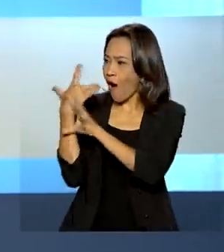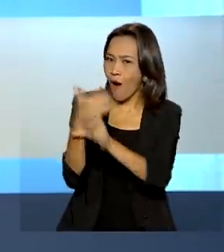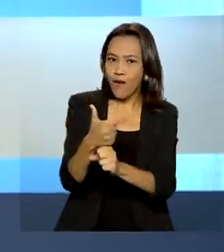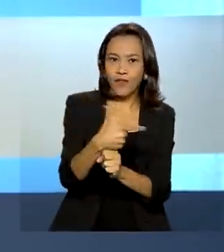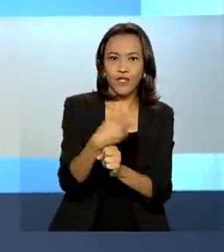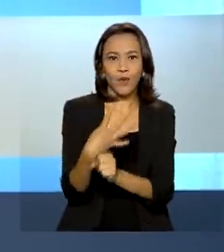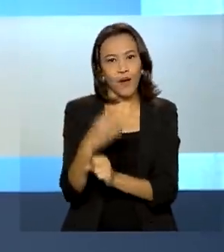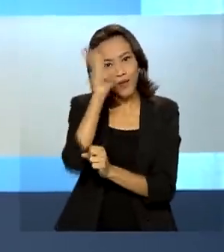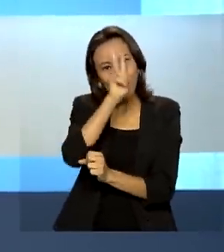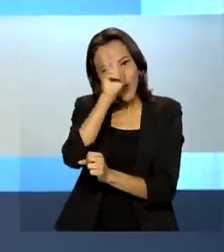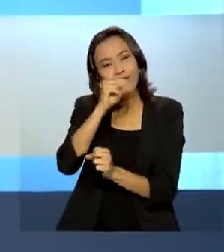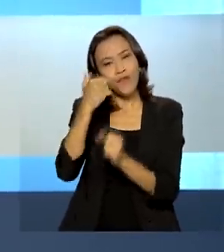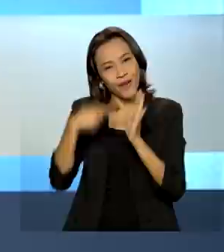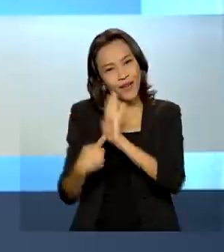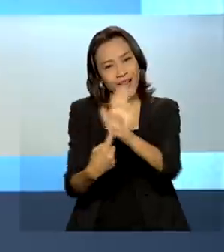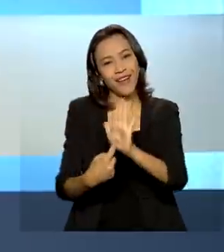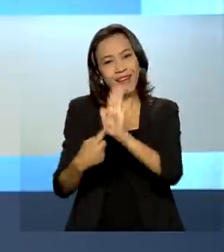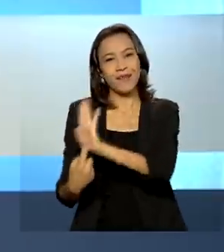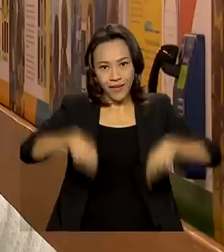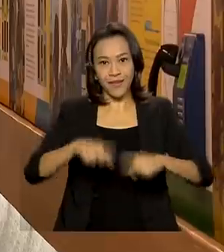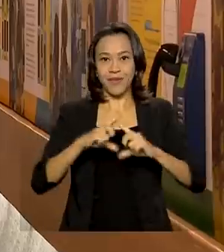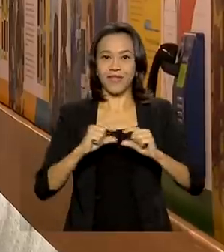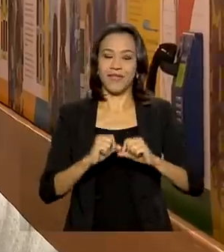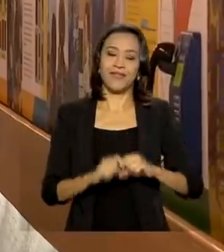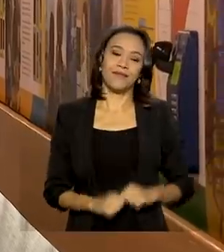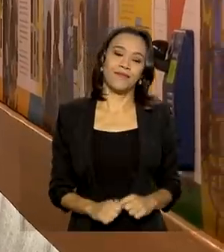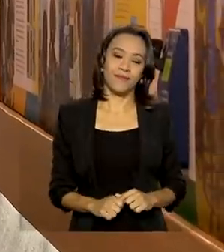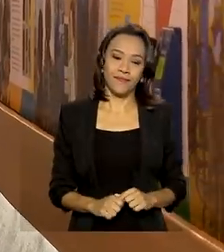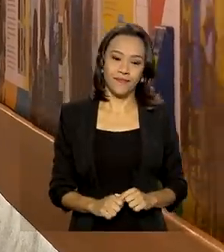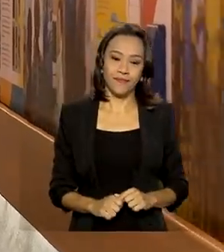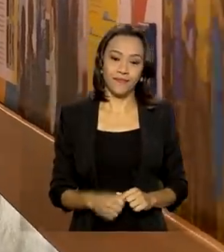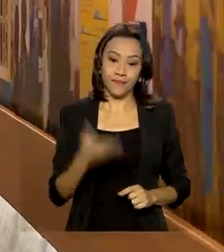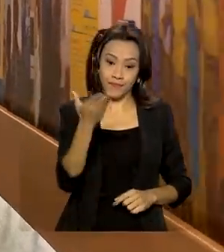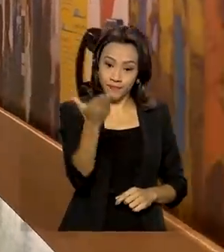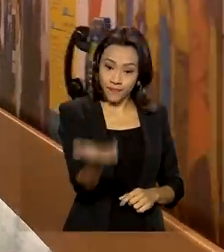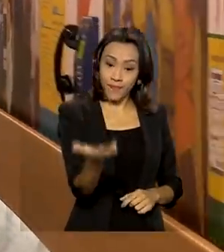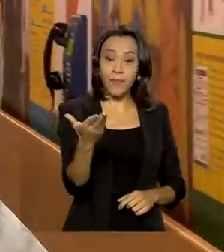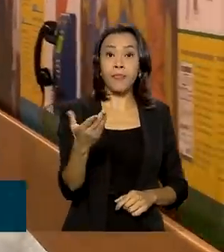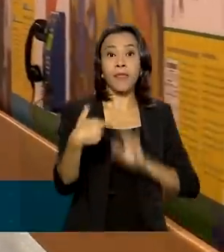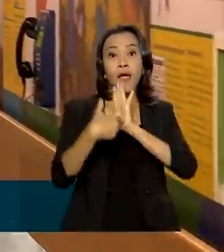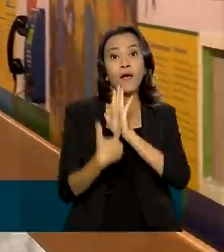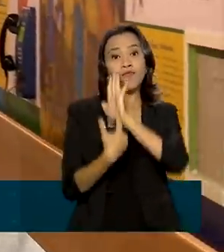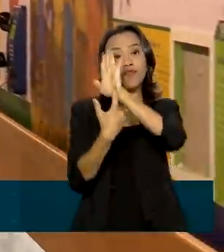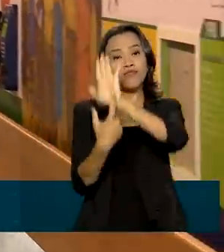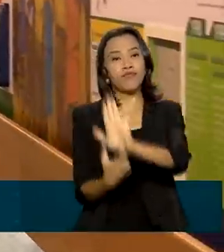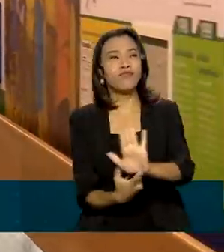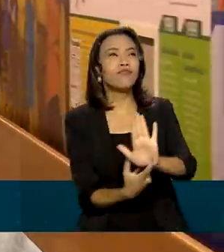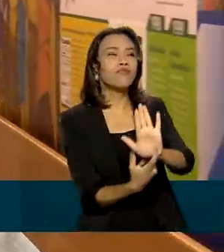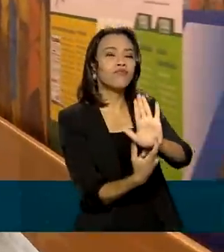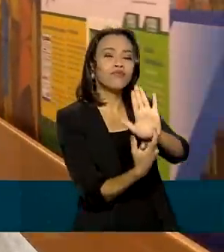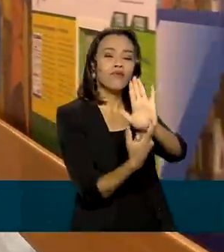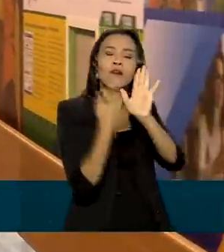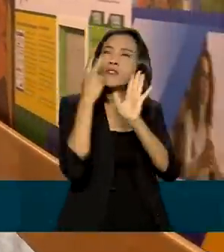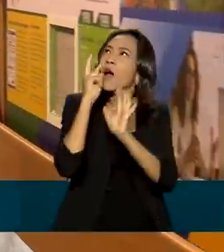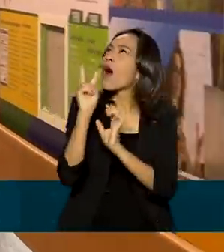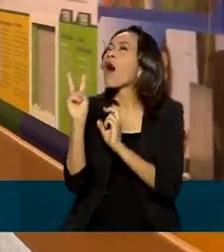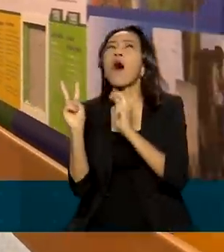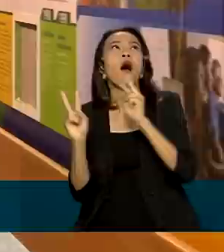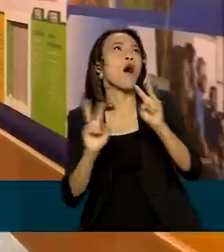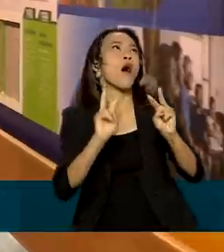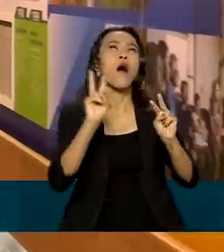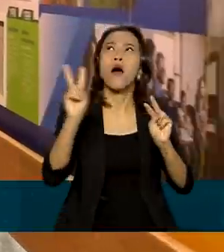de história, foi inaugurada uma exposição em Brasília. A exposição é um túnel do tempo que conta